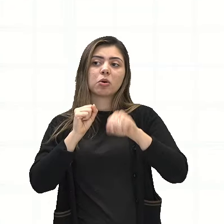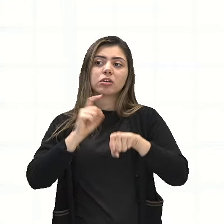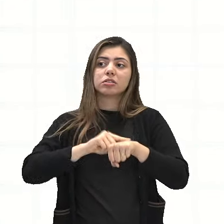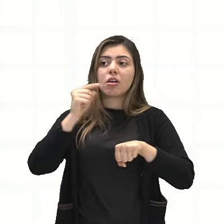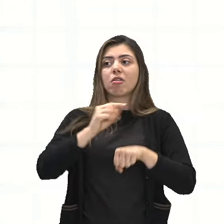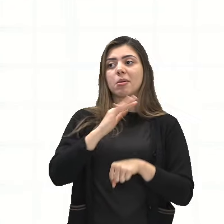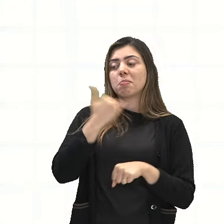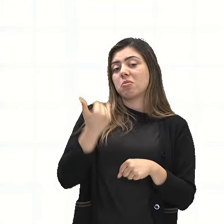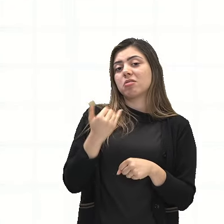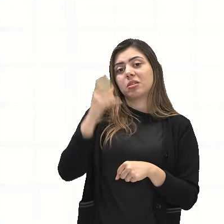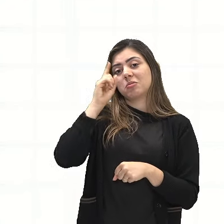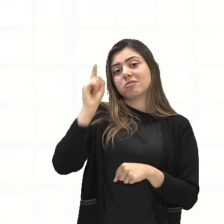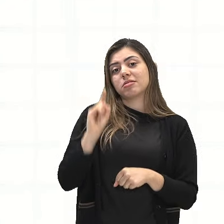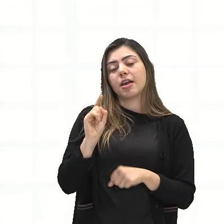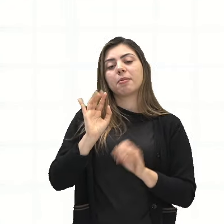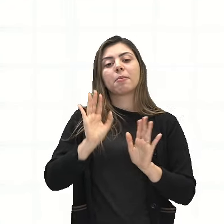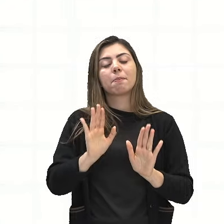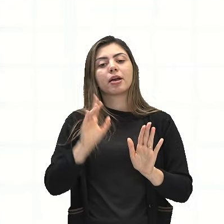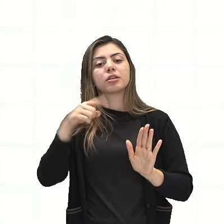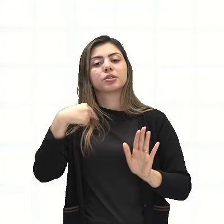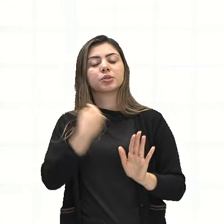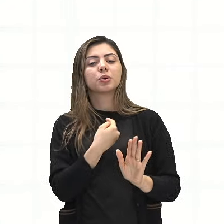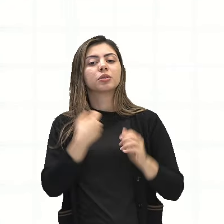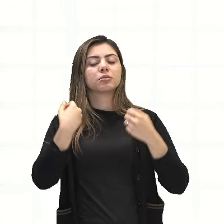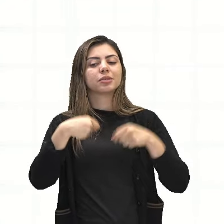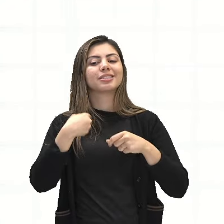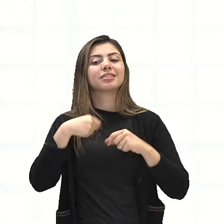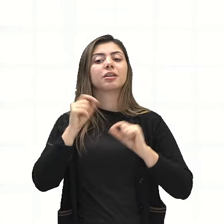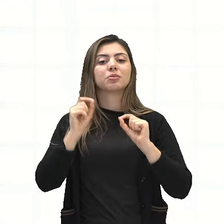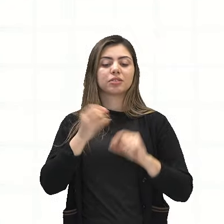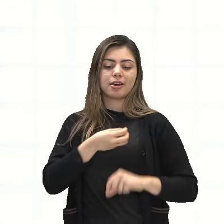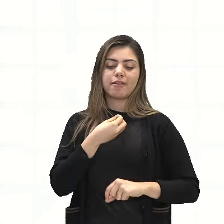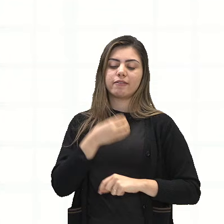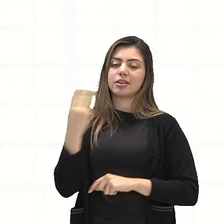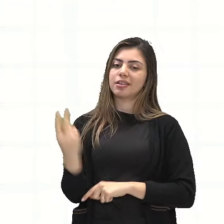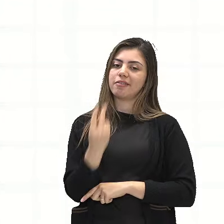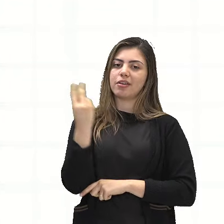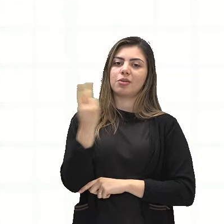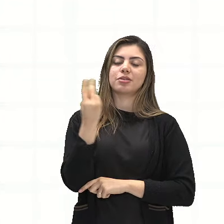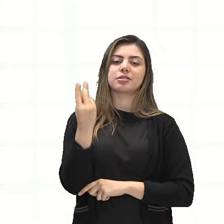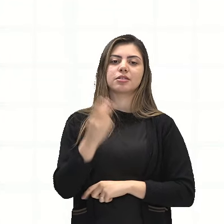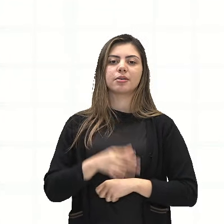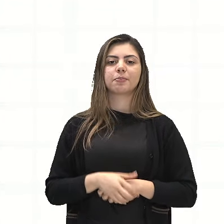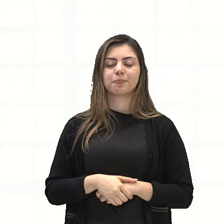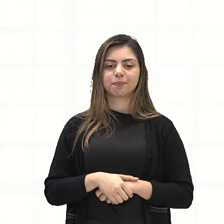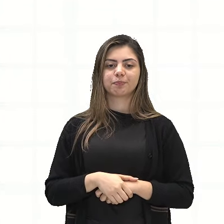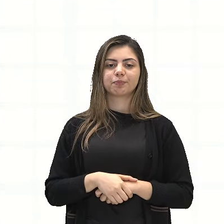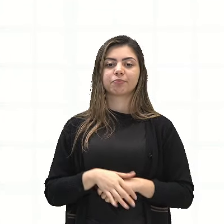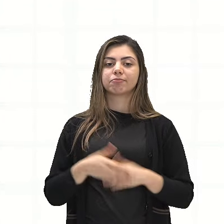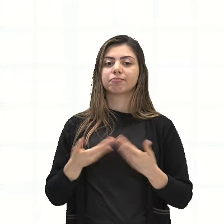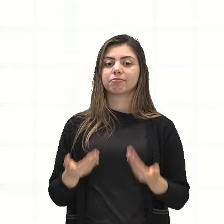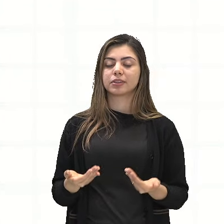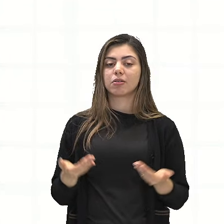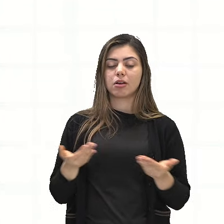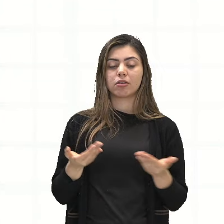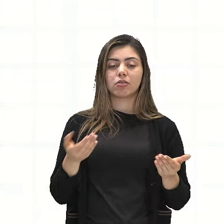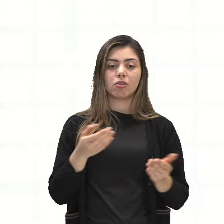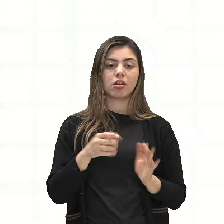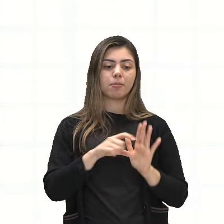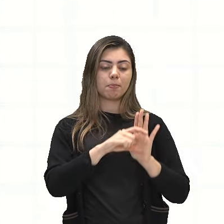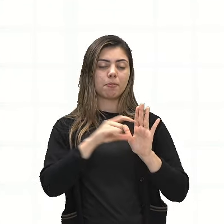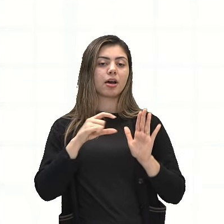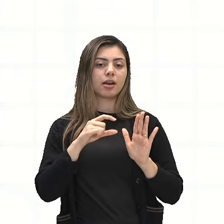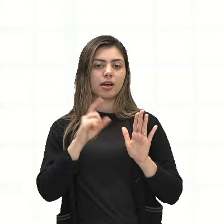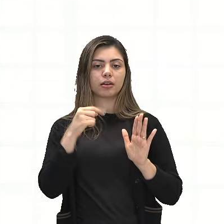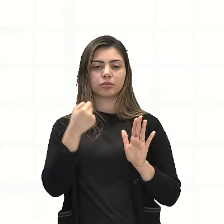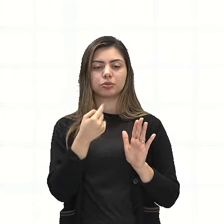mas nós temos que dar significado para as nossas vidas. E o último parágrafo que nós vamos